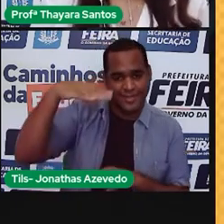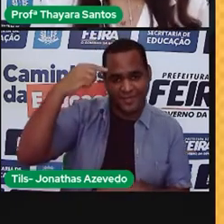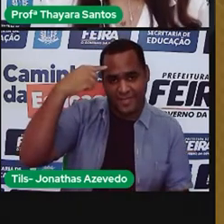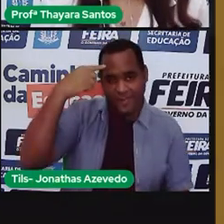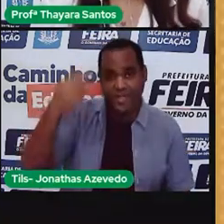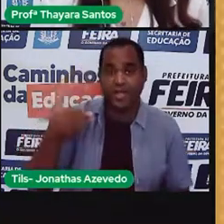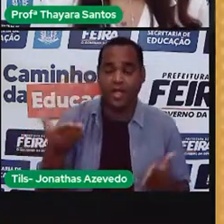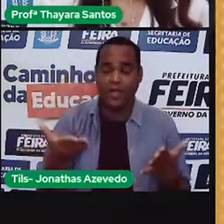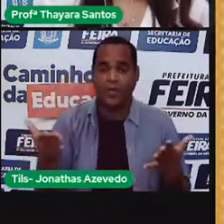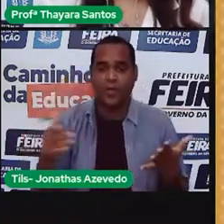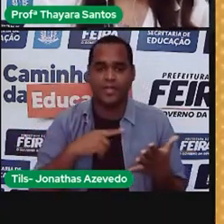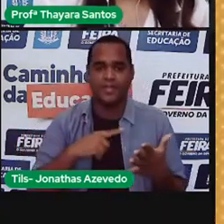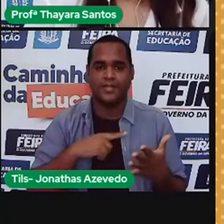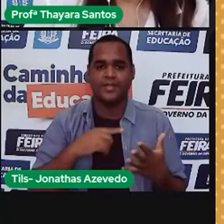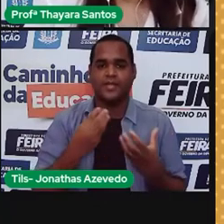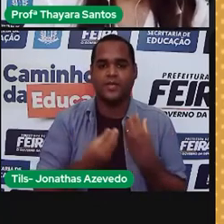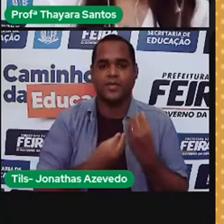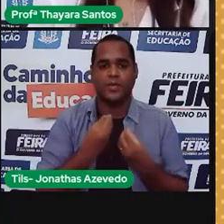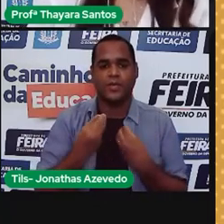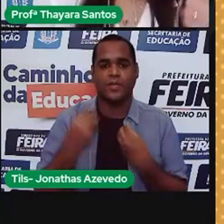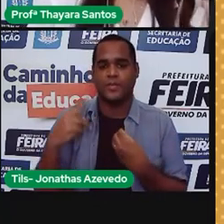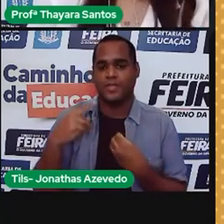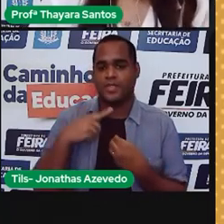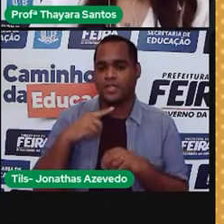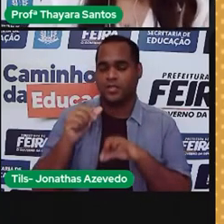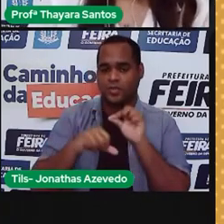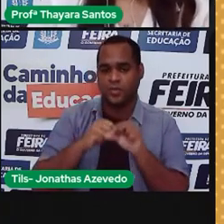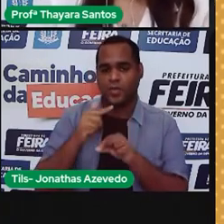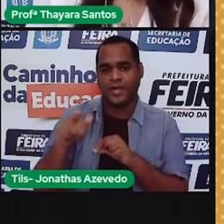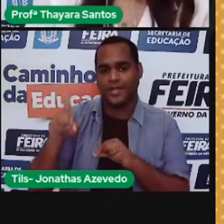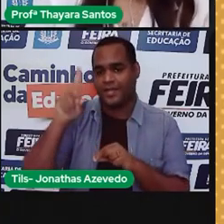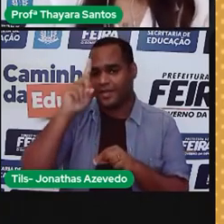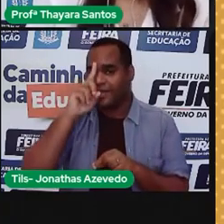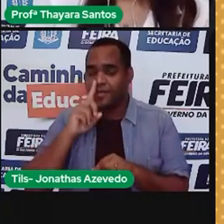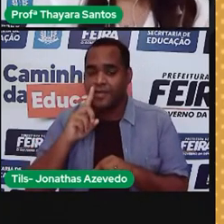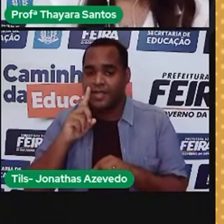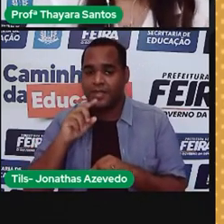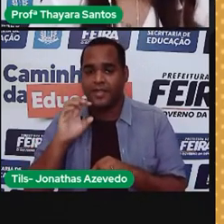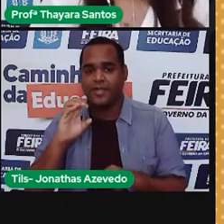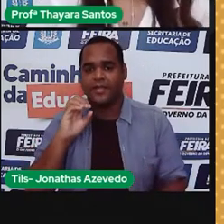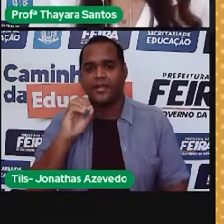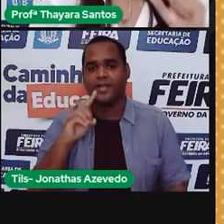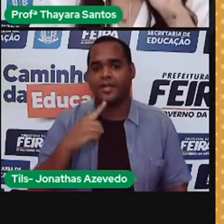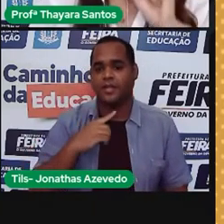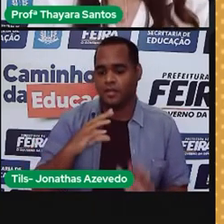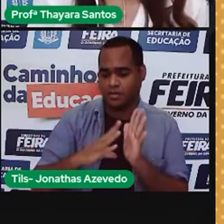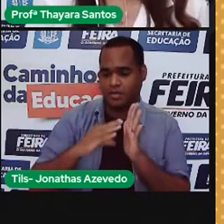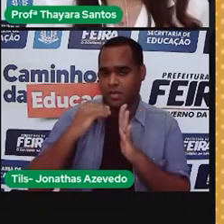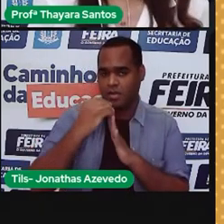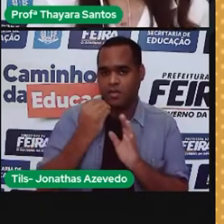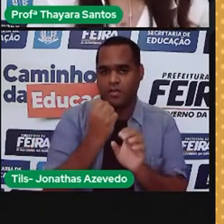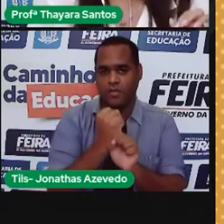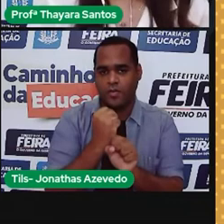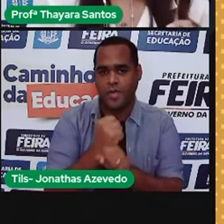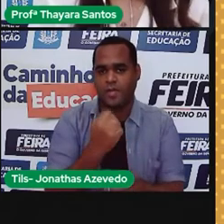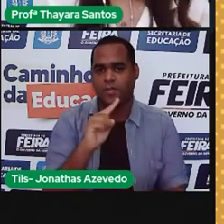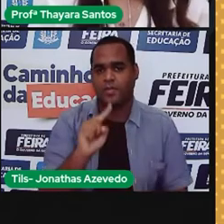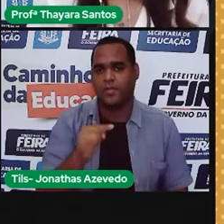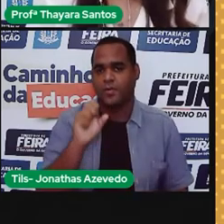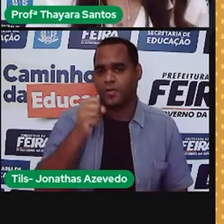quando a bandeira está amarela, além daquele 0,52 e pouquinho, a gente tem um adicional de 1